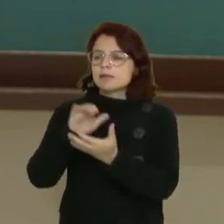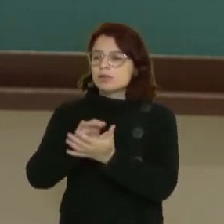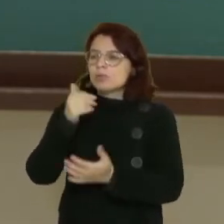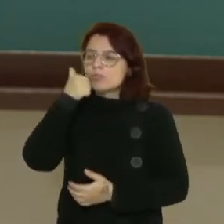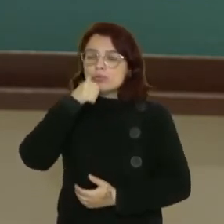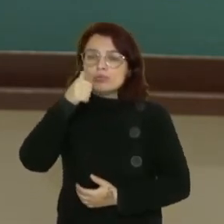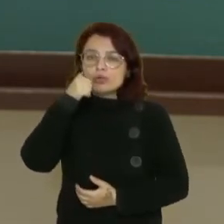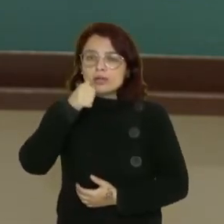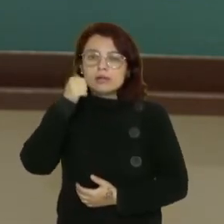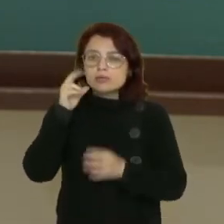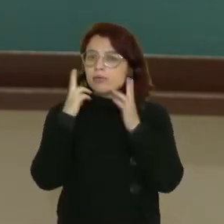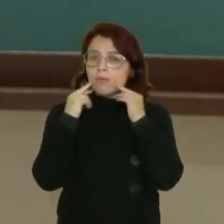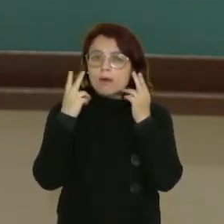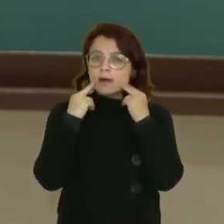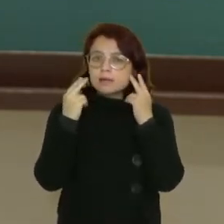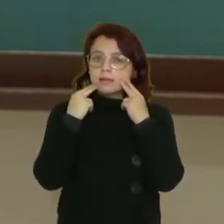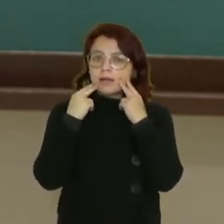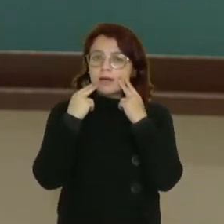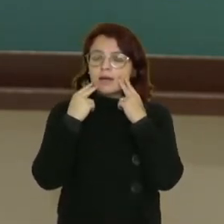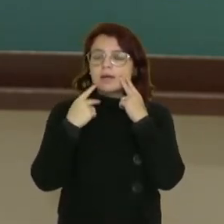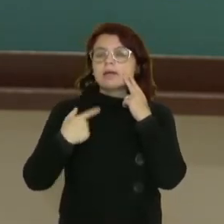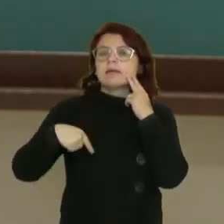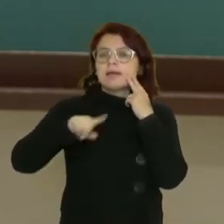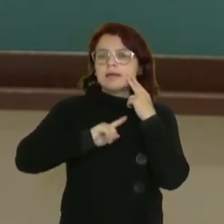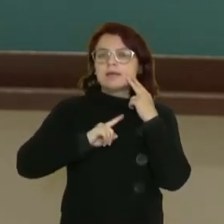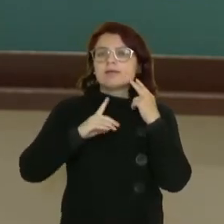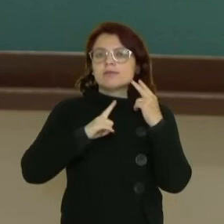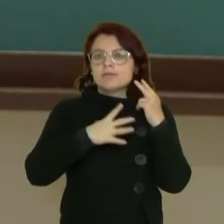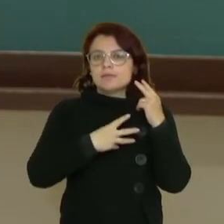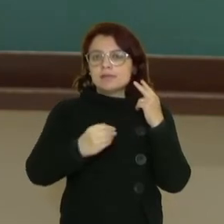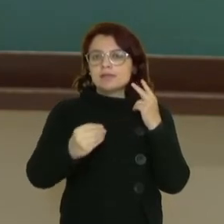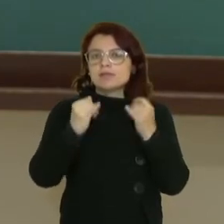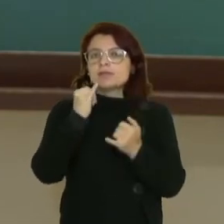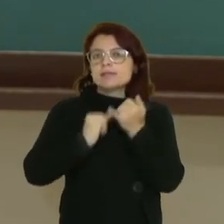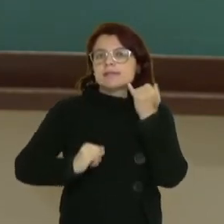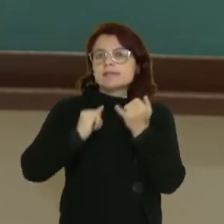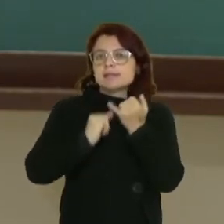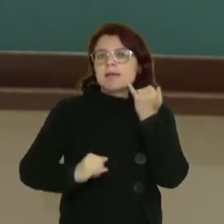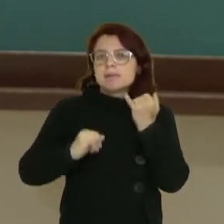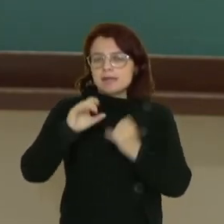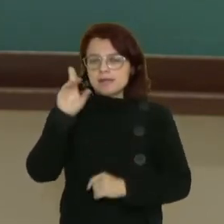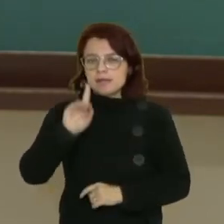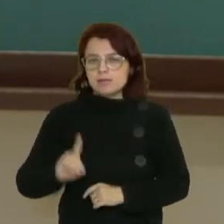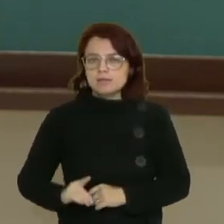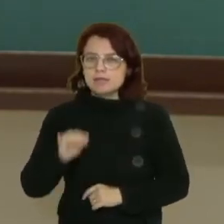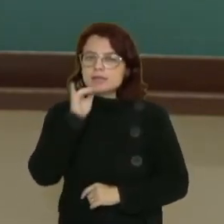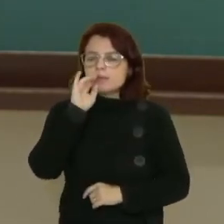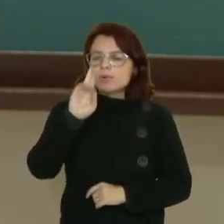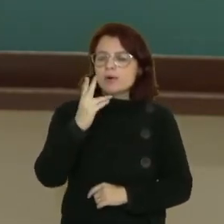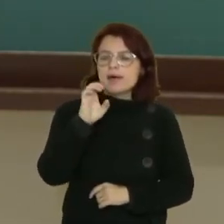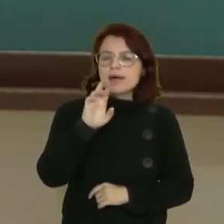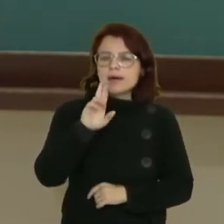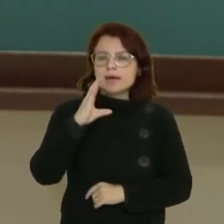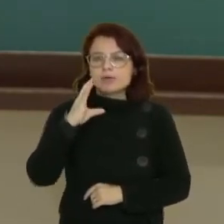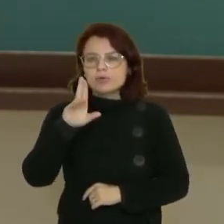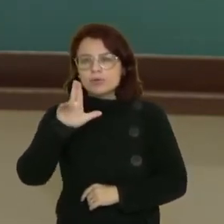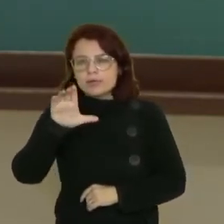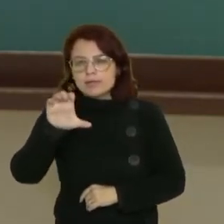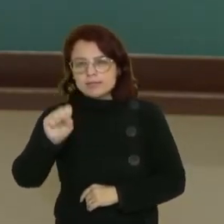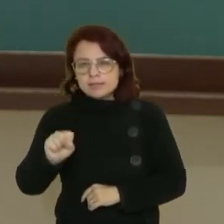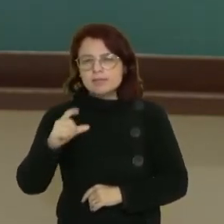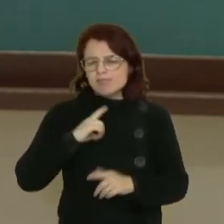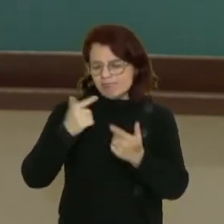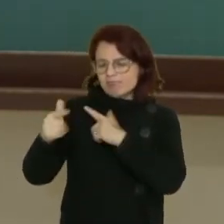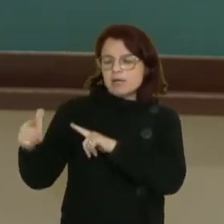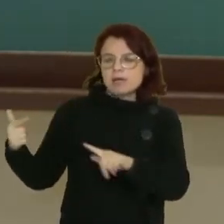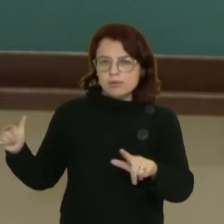que se tornaram os semideuses e heróis, como é o caso do Aquiles, Dionísio, Hércules, Perseu, Teseu, entre